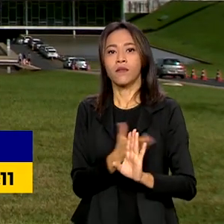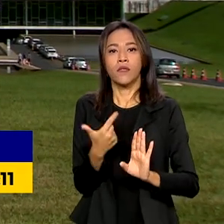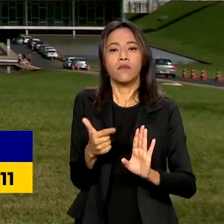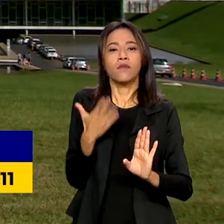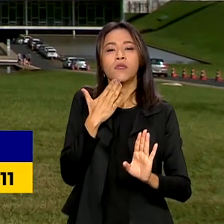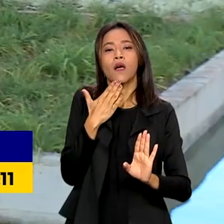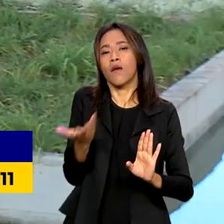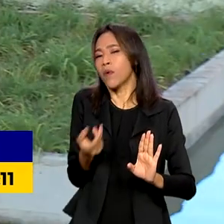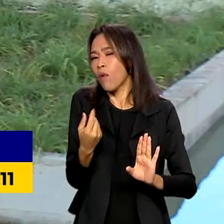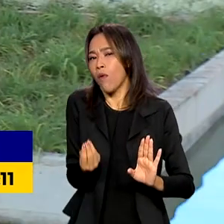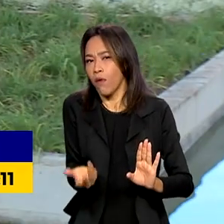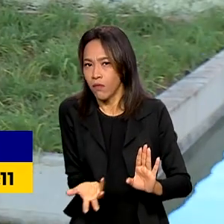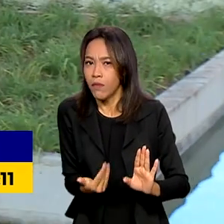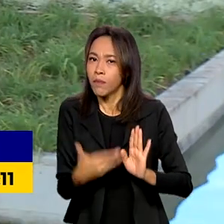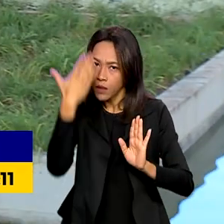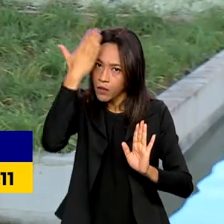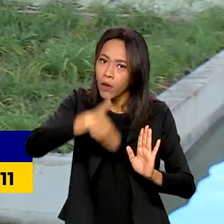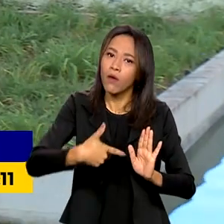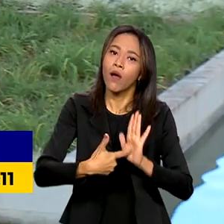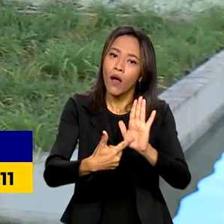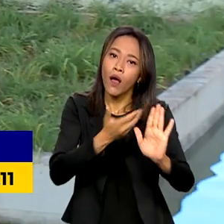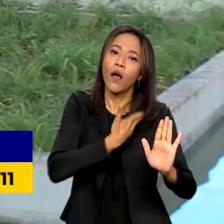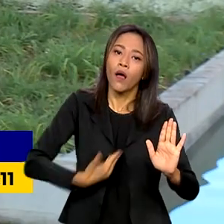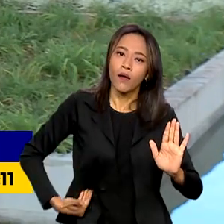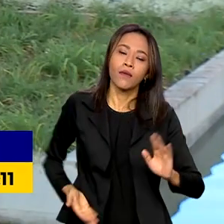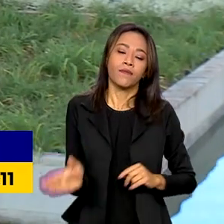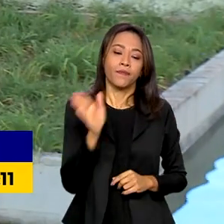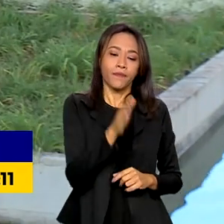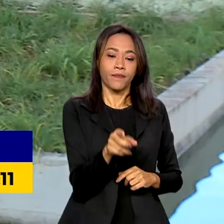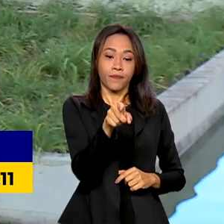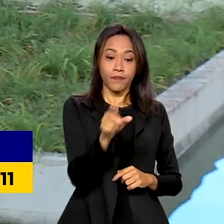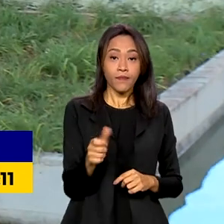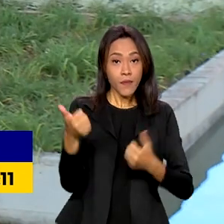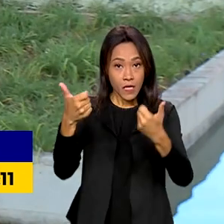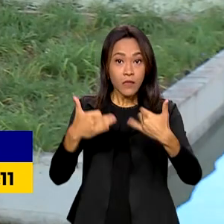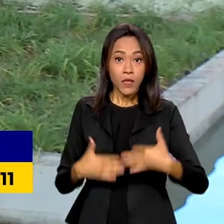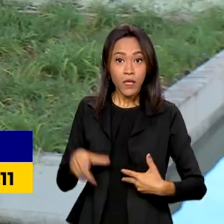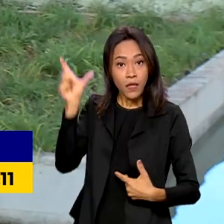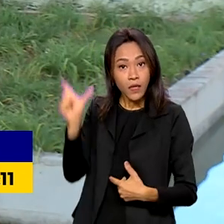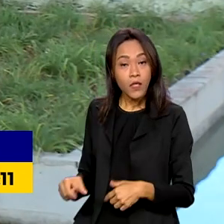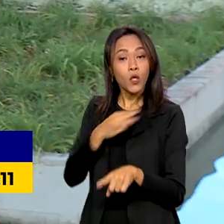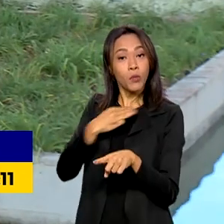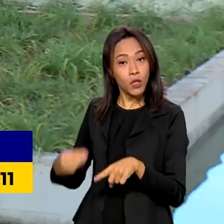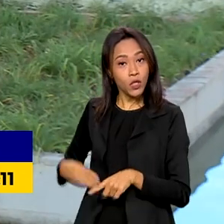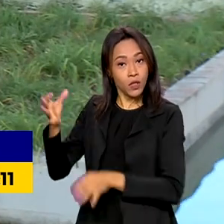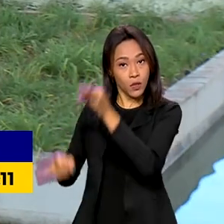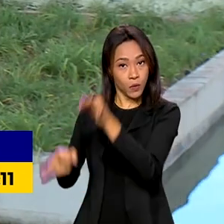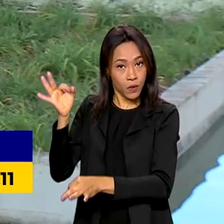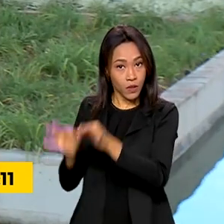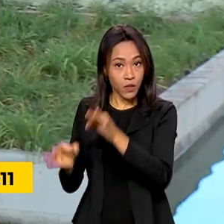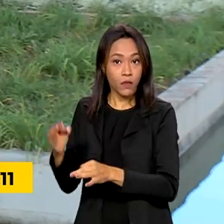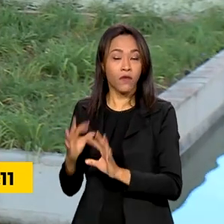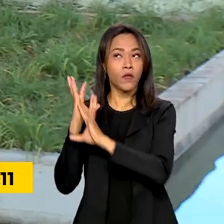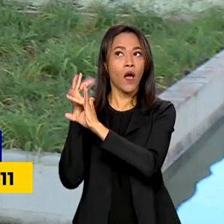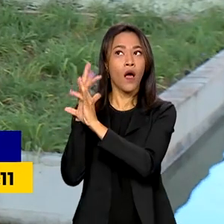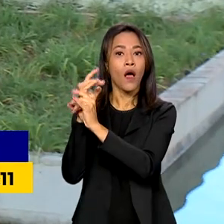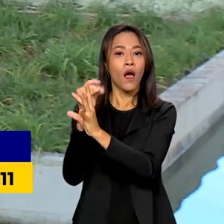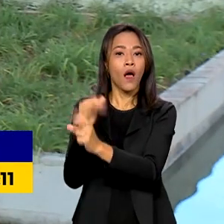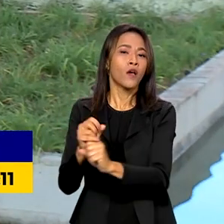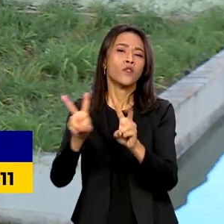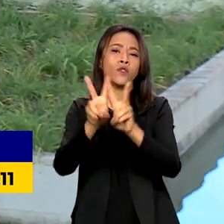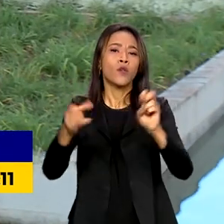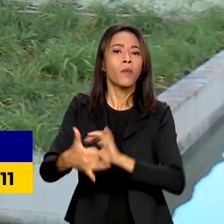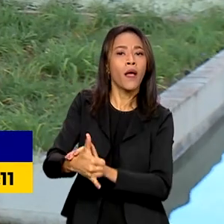origem do mineral. Flávio Dino apresentou ainda um balanço das apreensões de armas de fogo em todo o país. Em